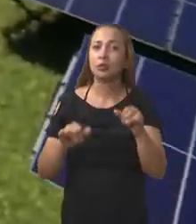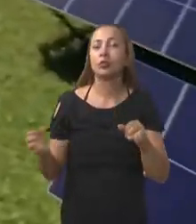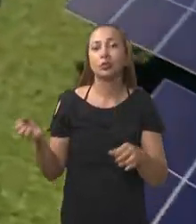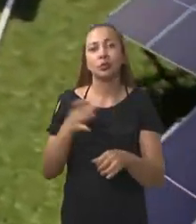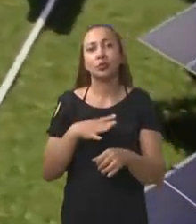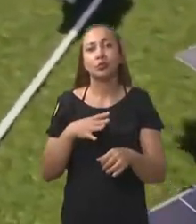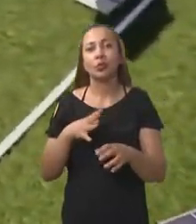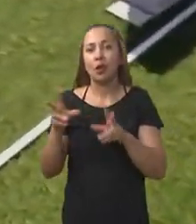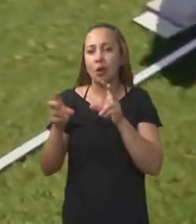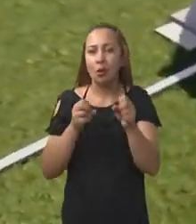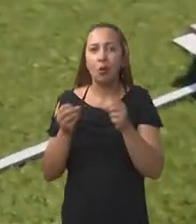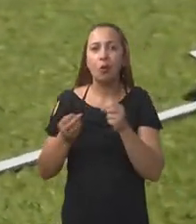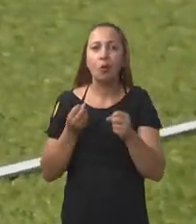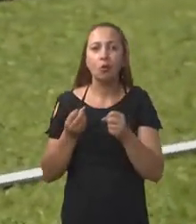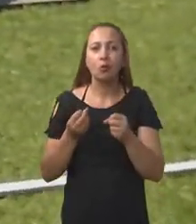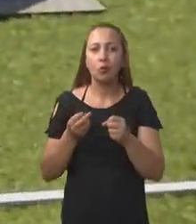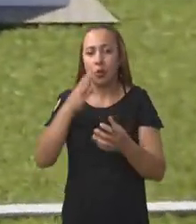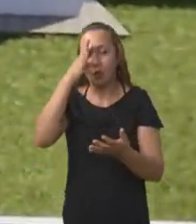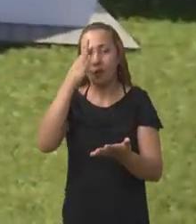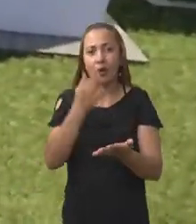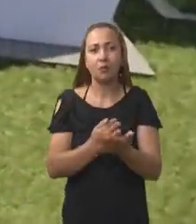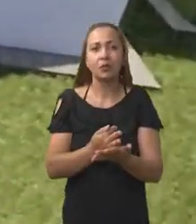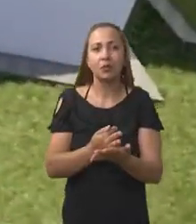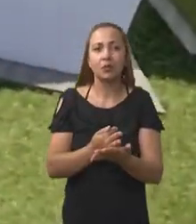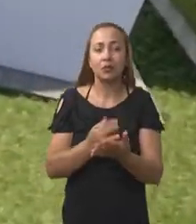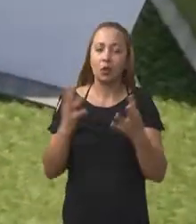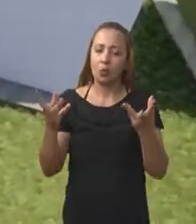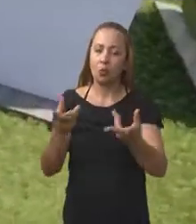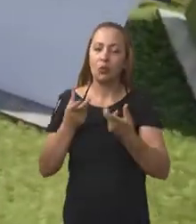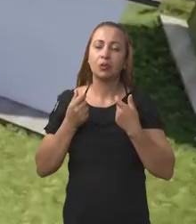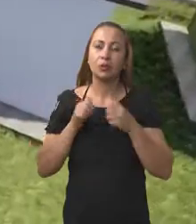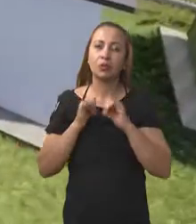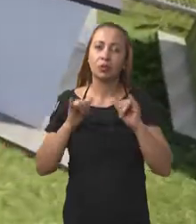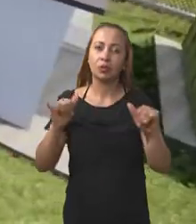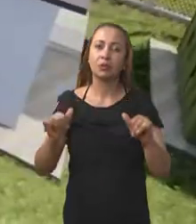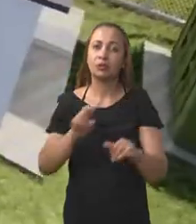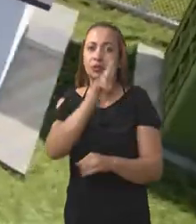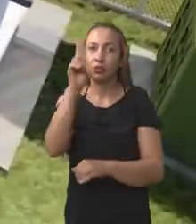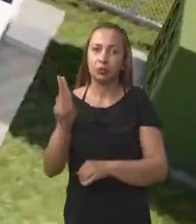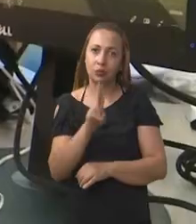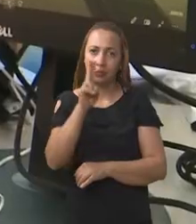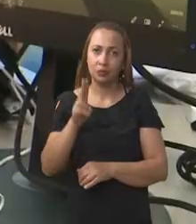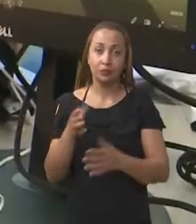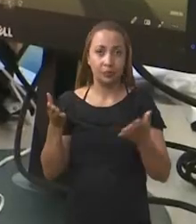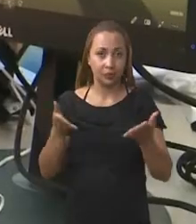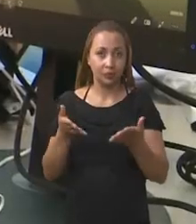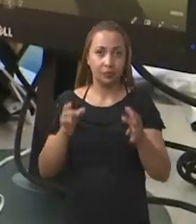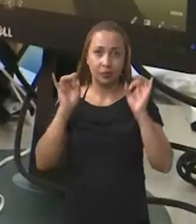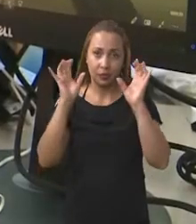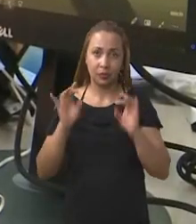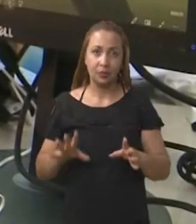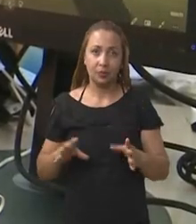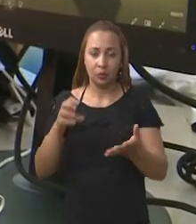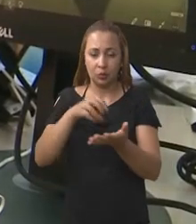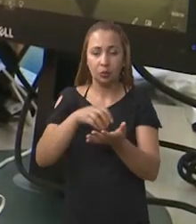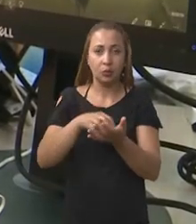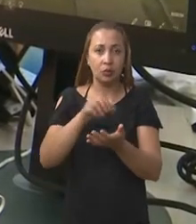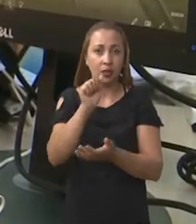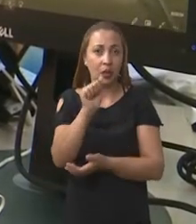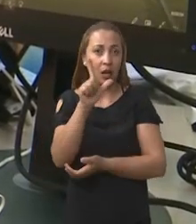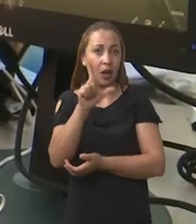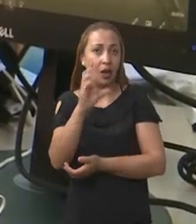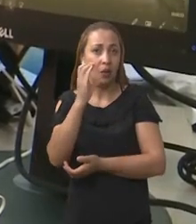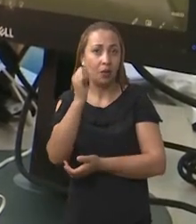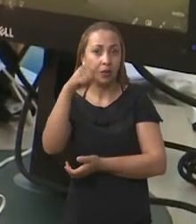requisitos como resiliência, confiabilidade e qualidade da energia utilizada. Nesse caso específico do Centro de Lançamento de